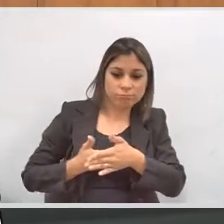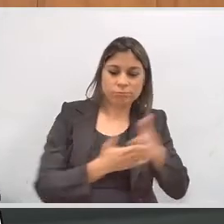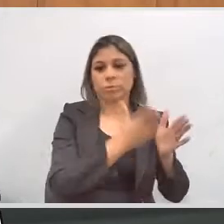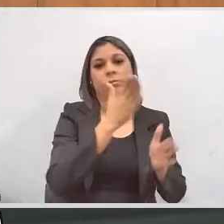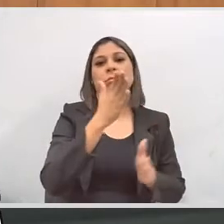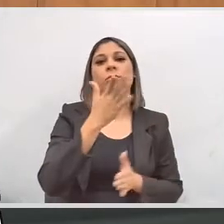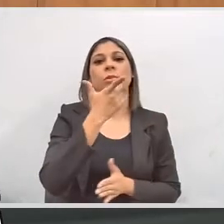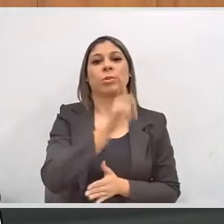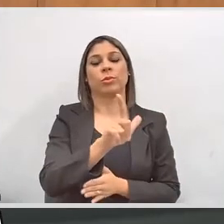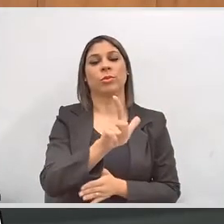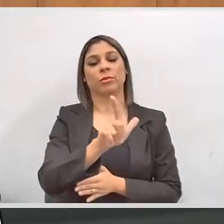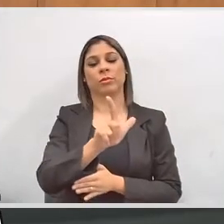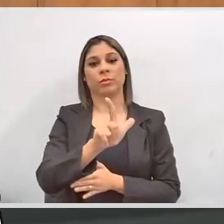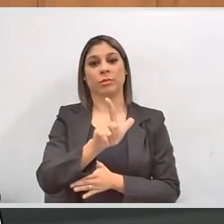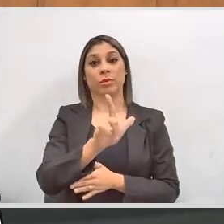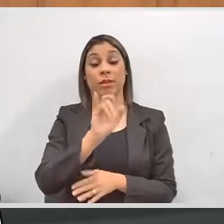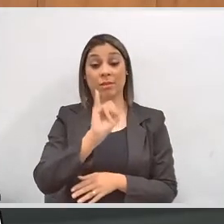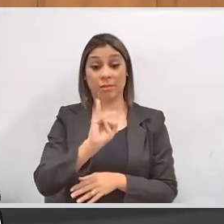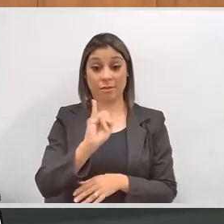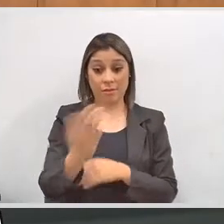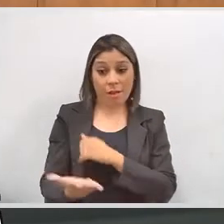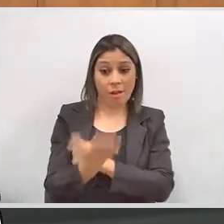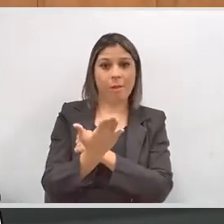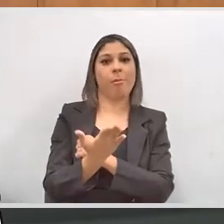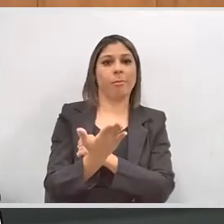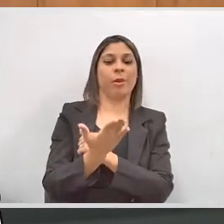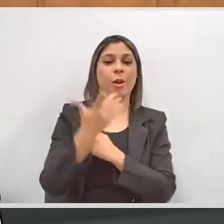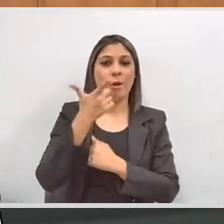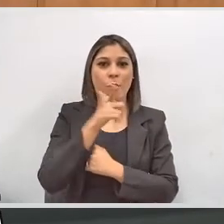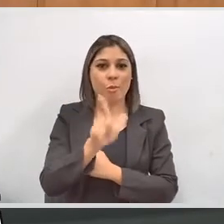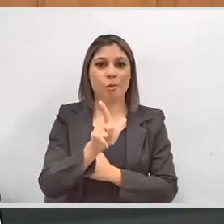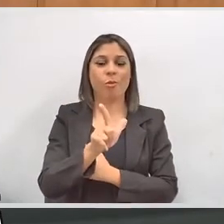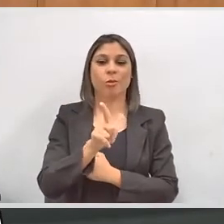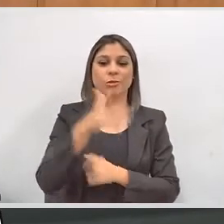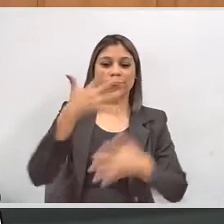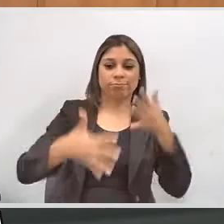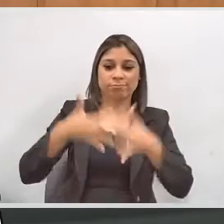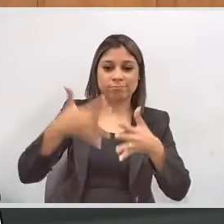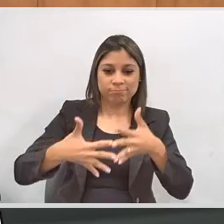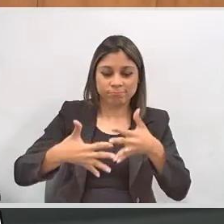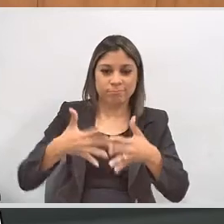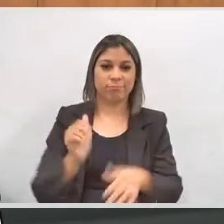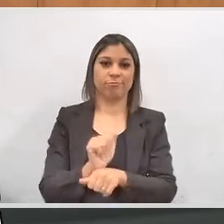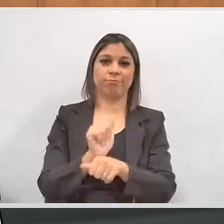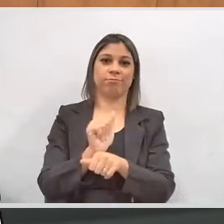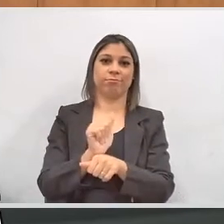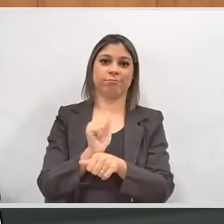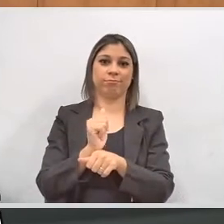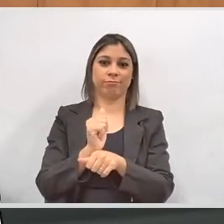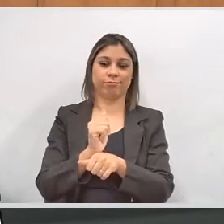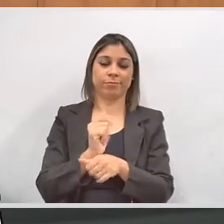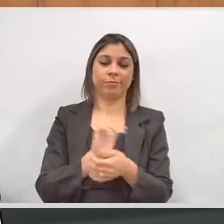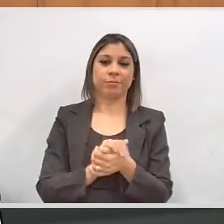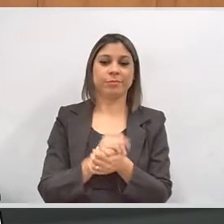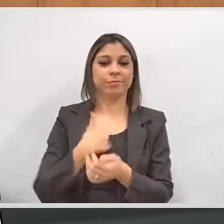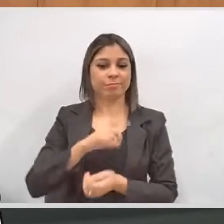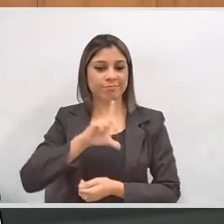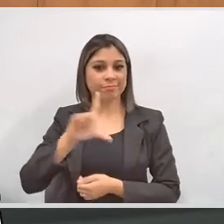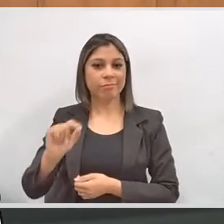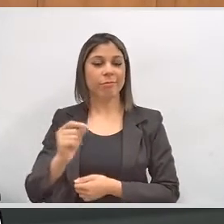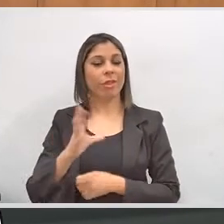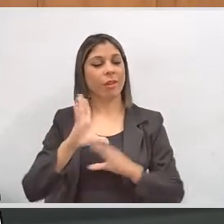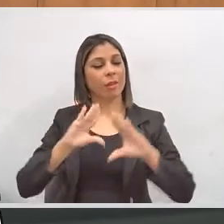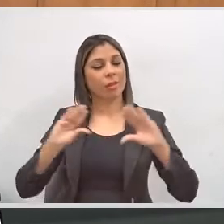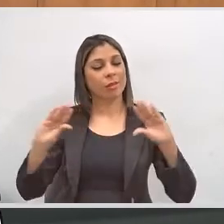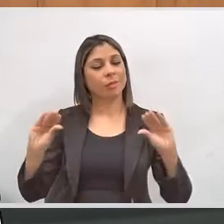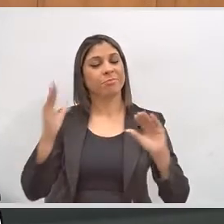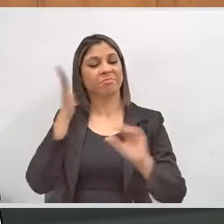quando nós temos o apoio de uma comissão como a sua, a gente consegue aos poucos quebrando, todas essas barreiras que estão pela frente. E